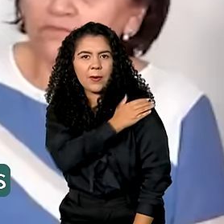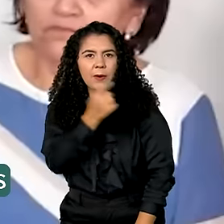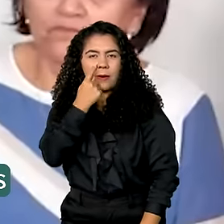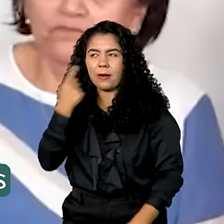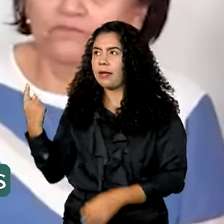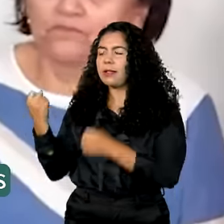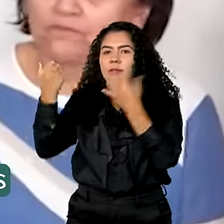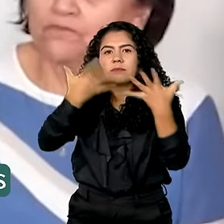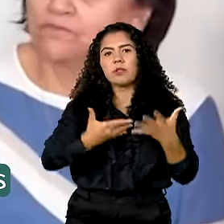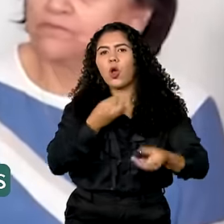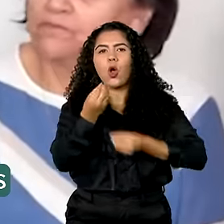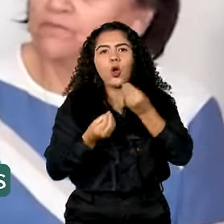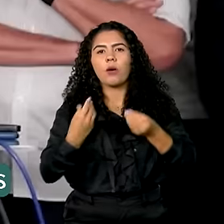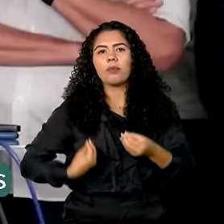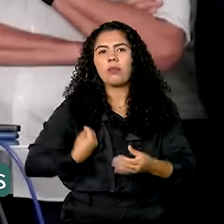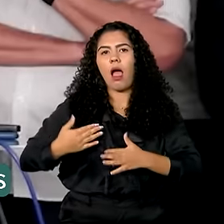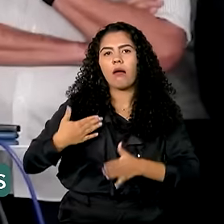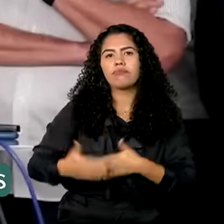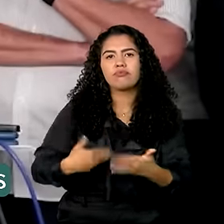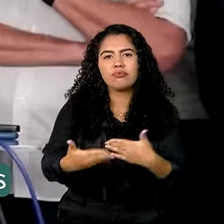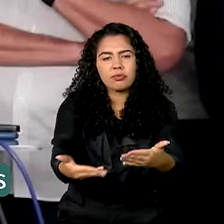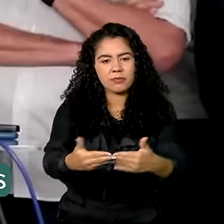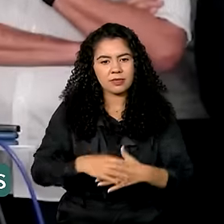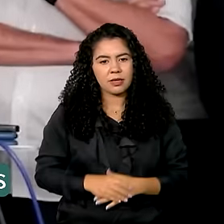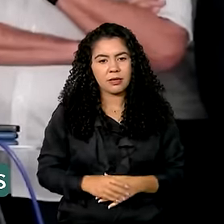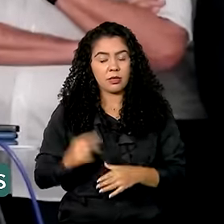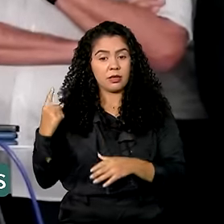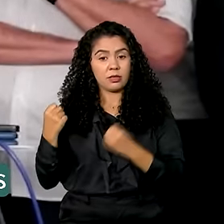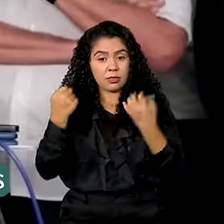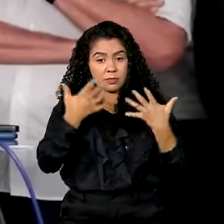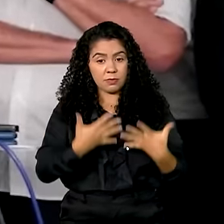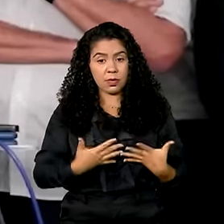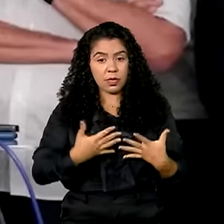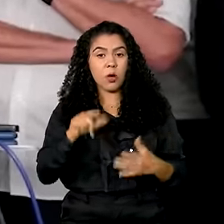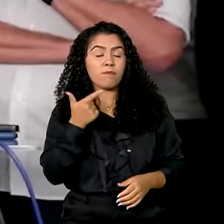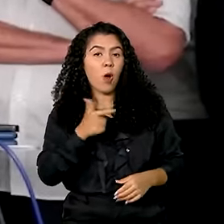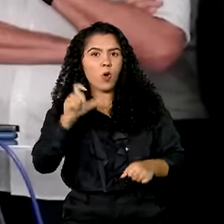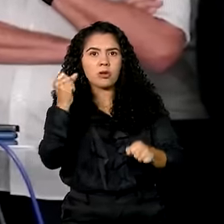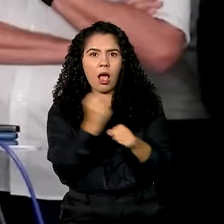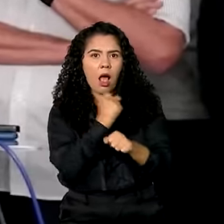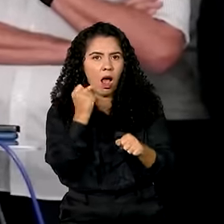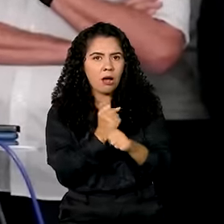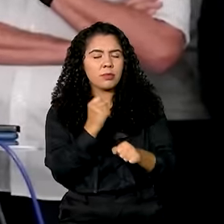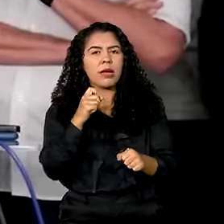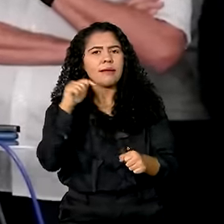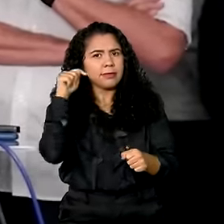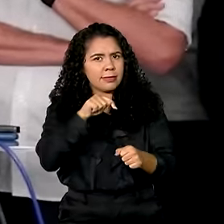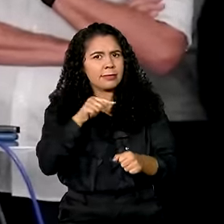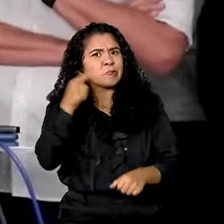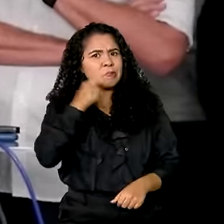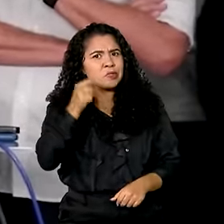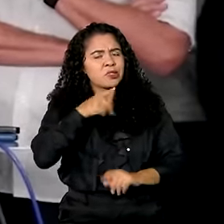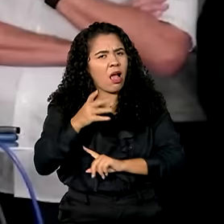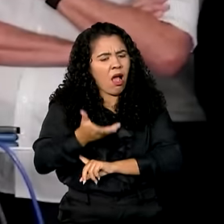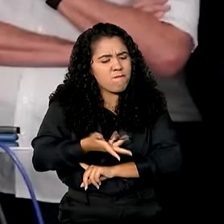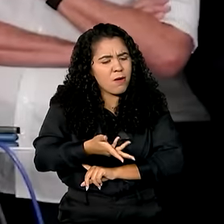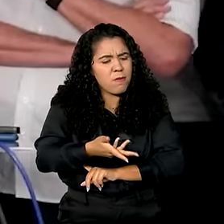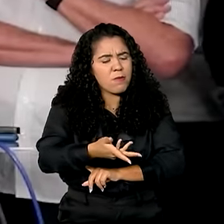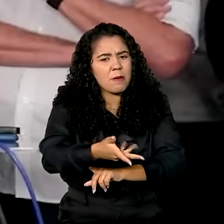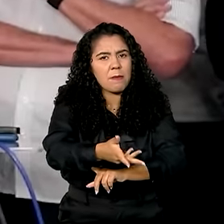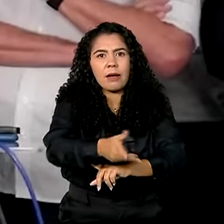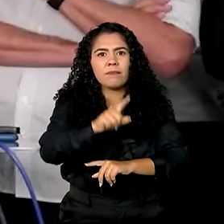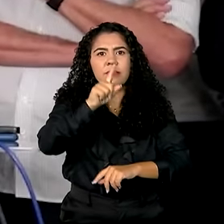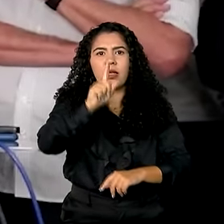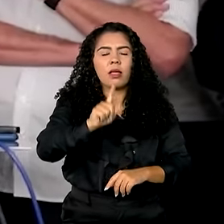andamento delas no estado. Outra obra que segue no ritmo muito acelerado, é uma das obras de melhor execução no